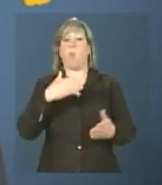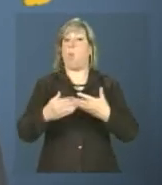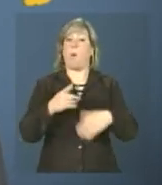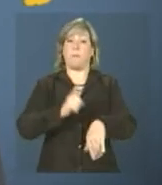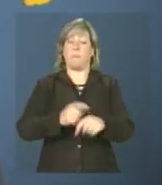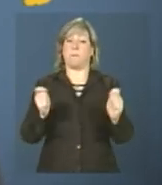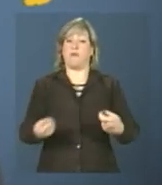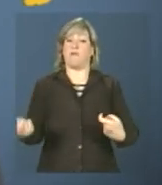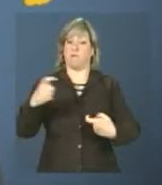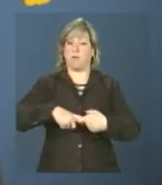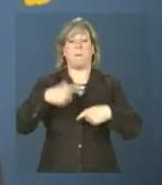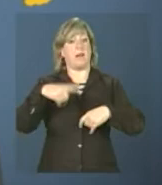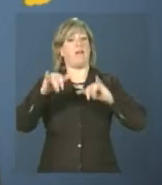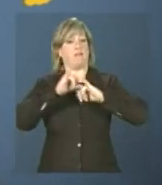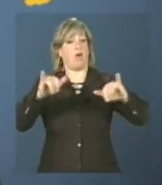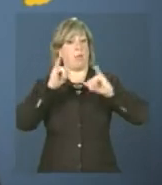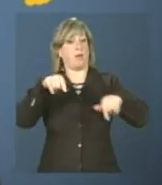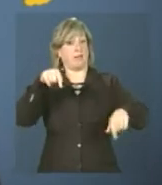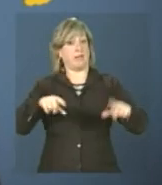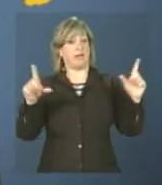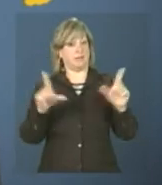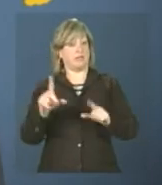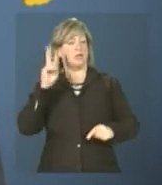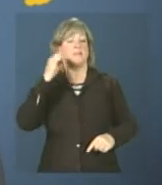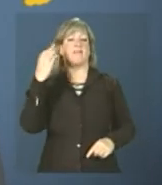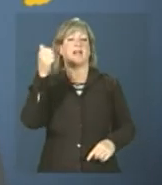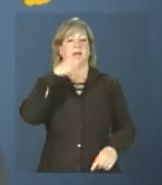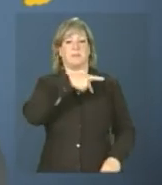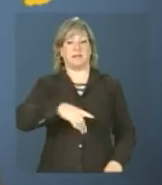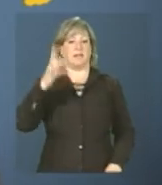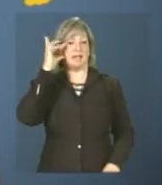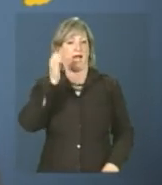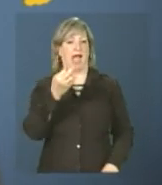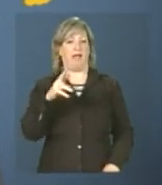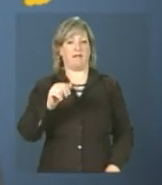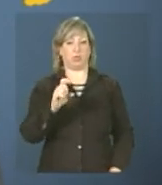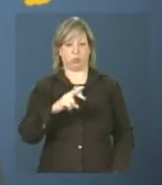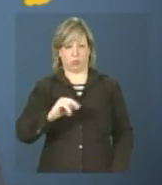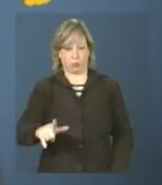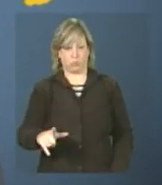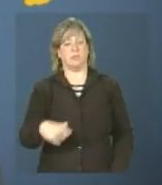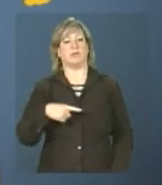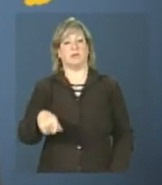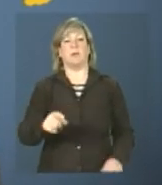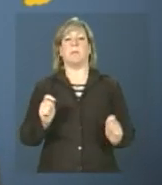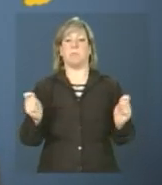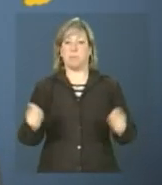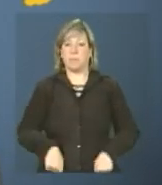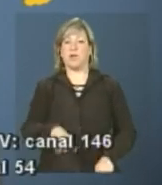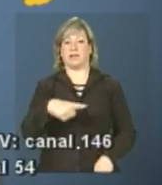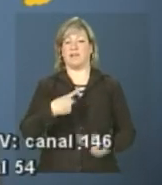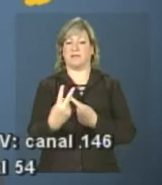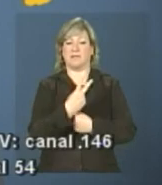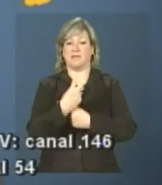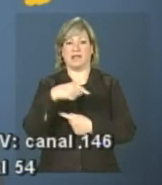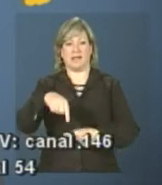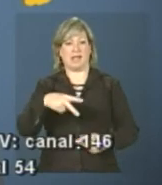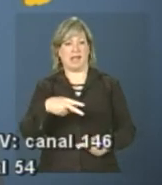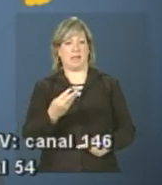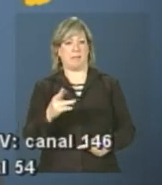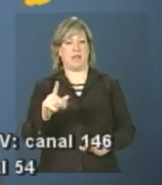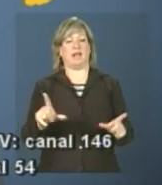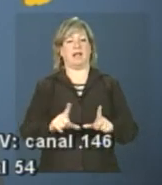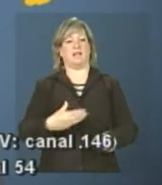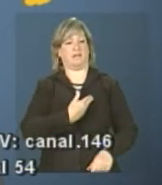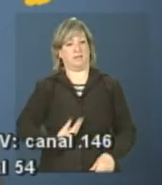momento podemos voltar com mais informações sobre a viagem da presidenta Dilma Rousseff à África do Sul. Você pode acompanhar conosco aqui